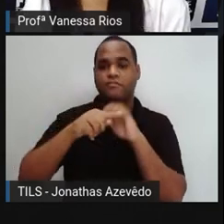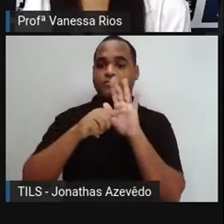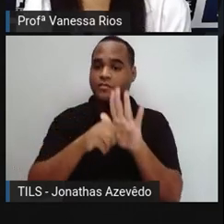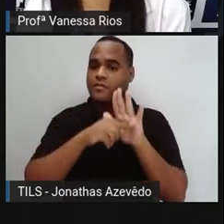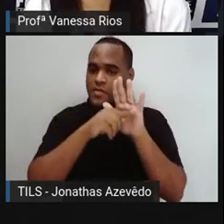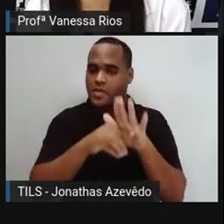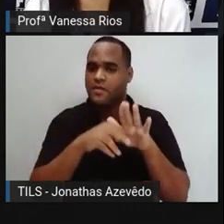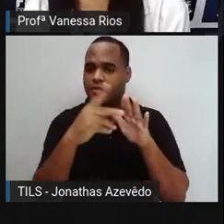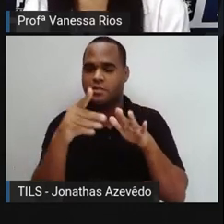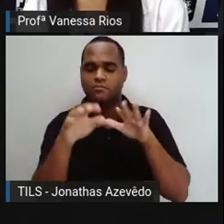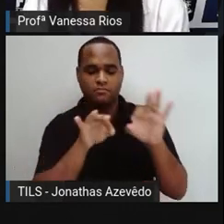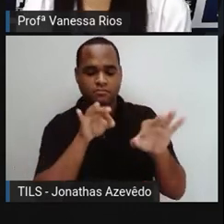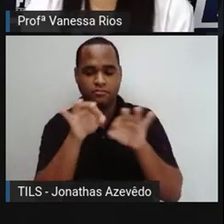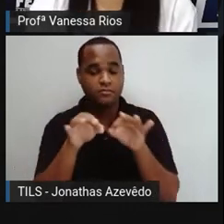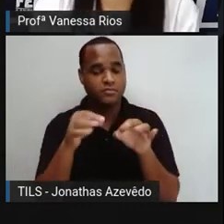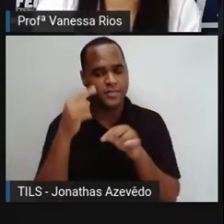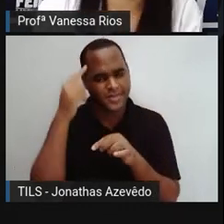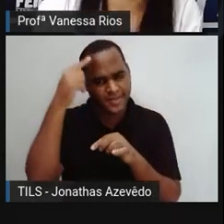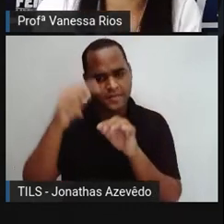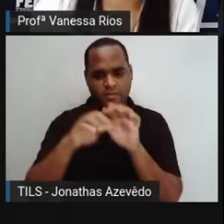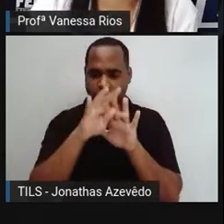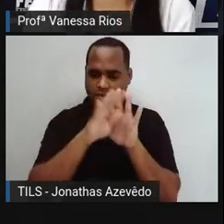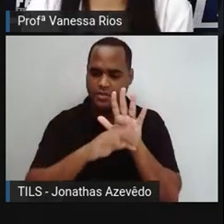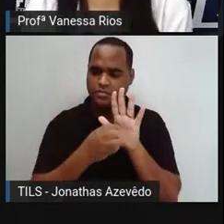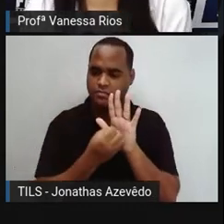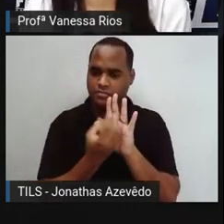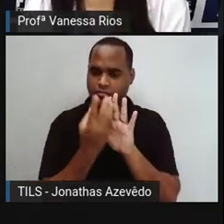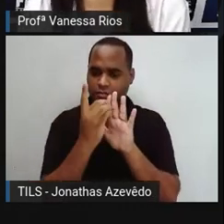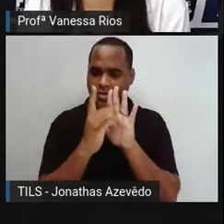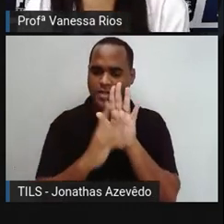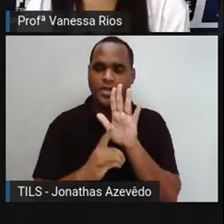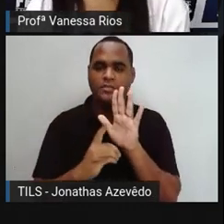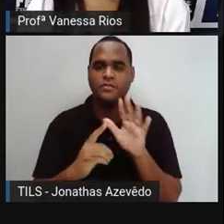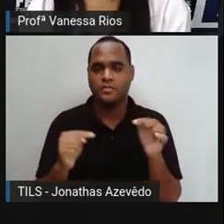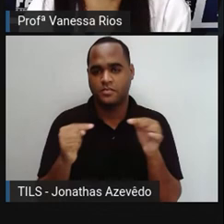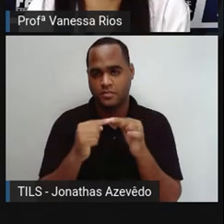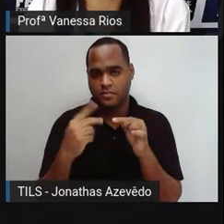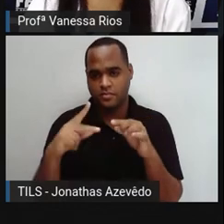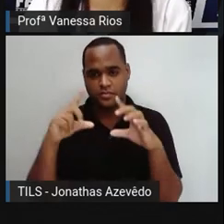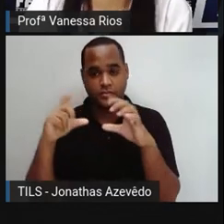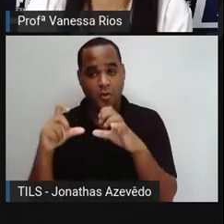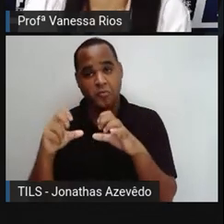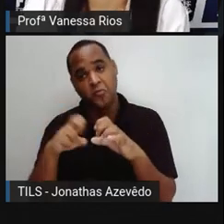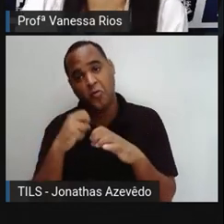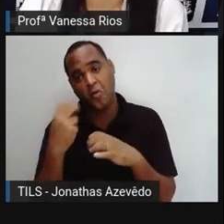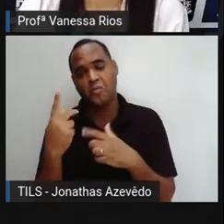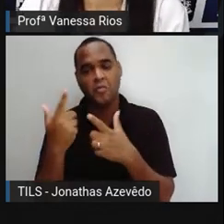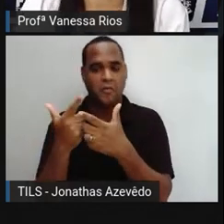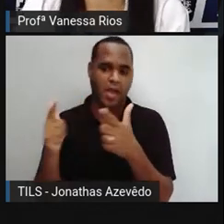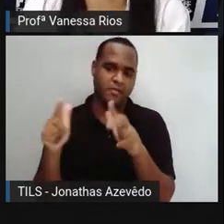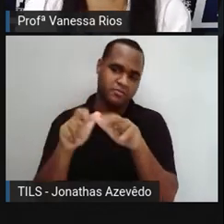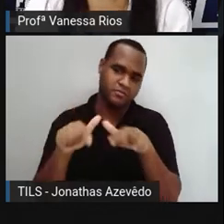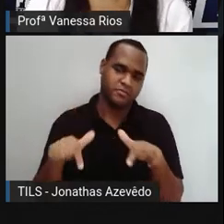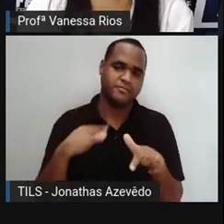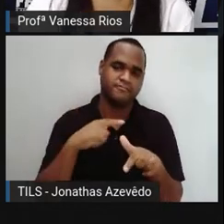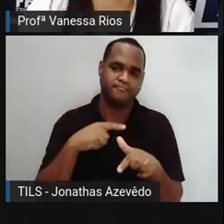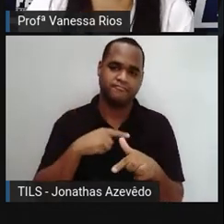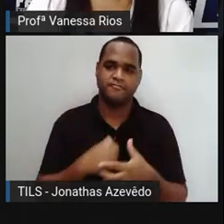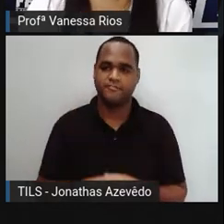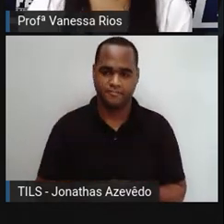preparar um texto descritivo dessas fotografias ou de uma outra situação. Então, olhem só. Texto